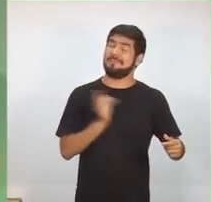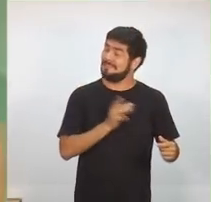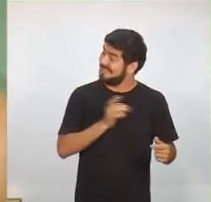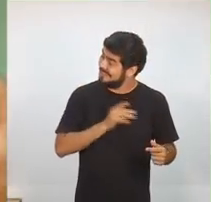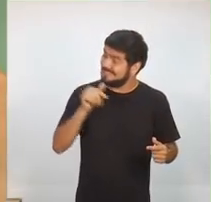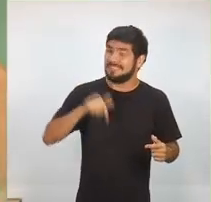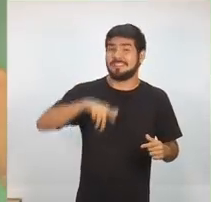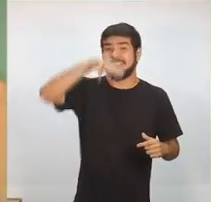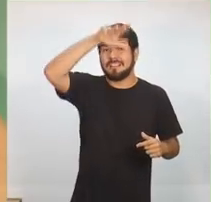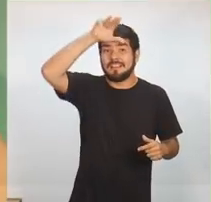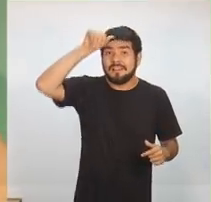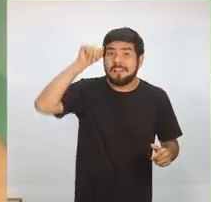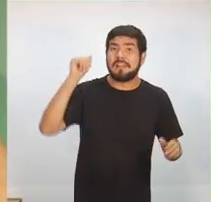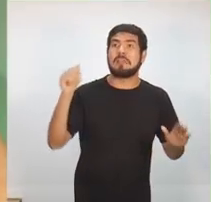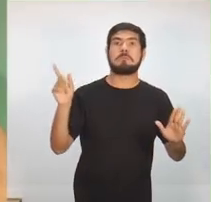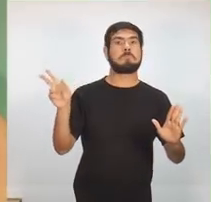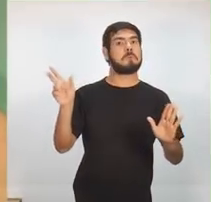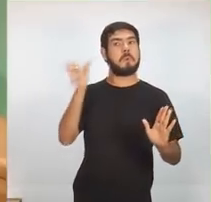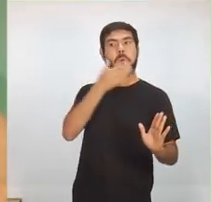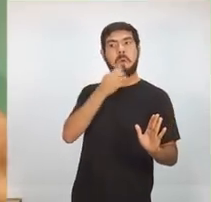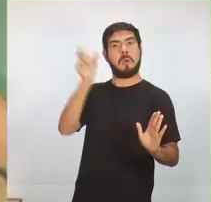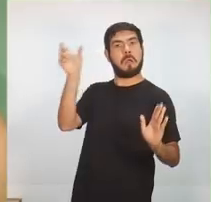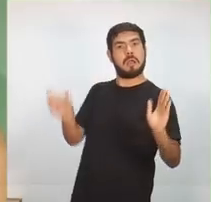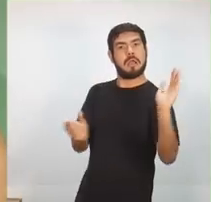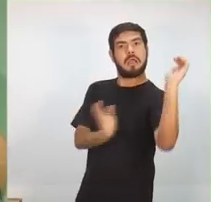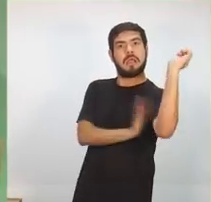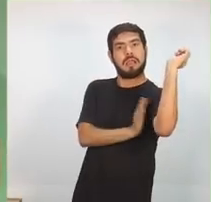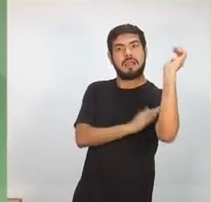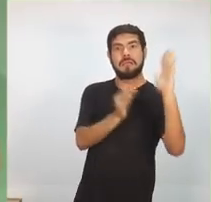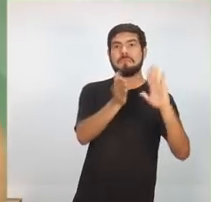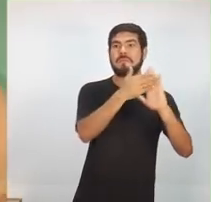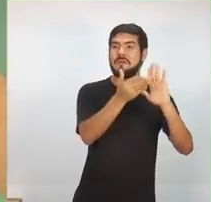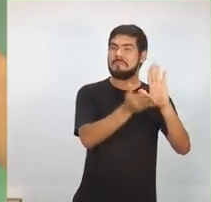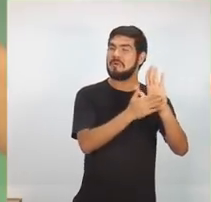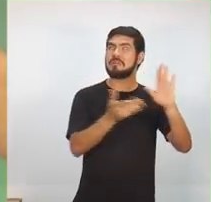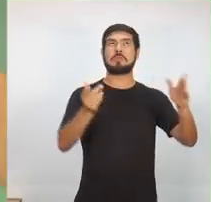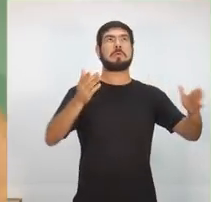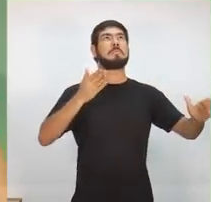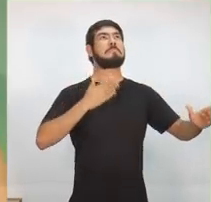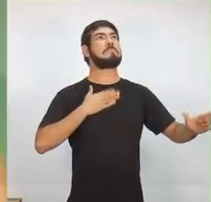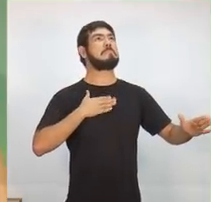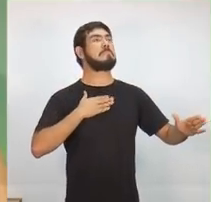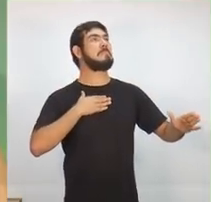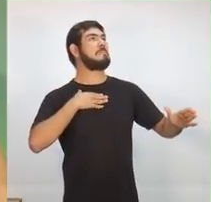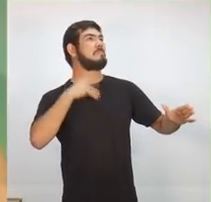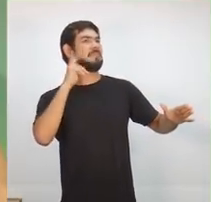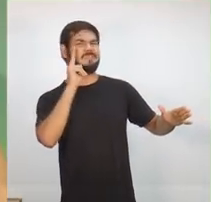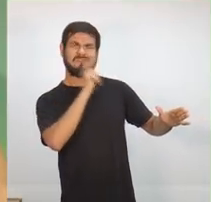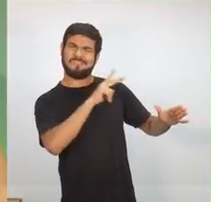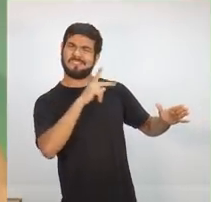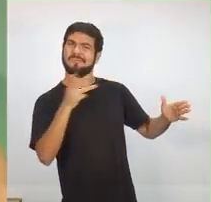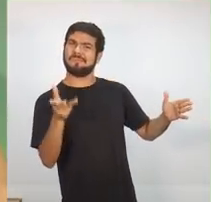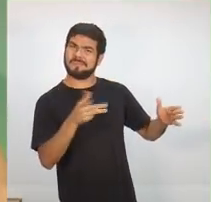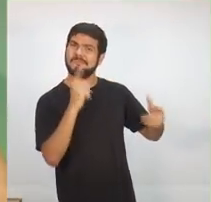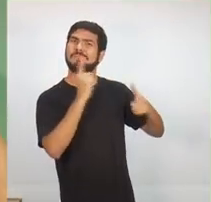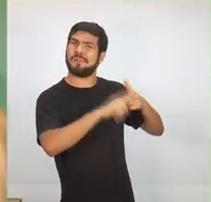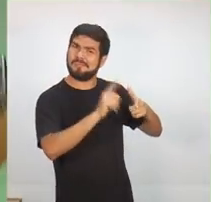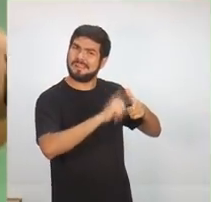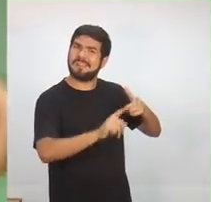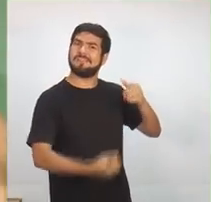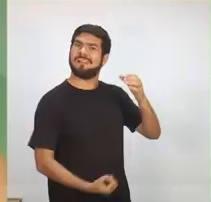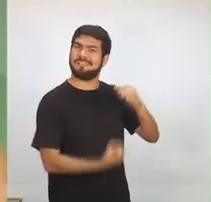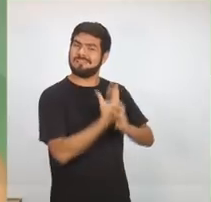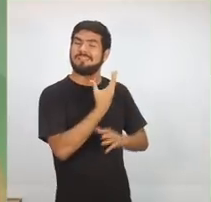aquele que se propôs a resolver o problema, exatamente aquele que criou o grande problema que hoje nós temos que administrar. É